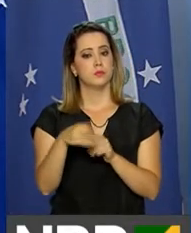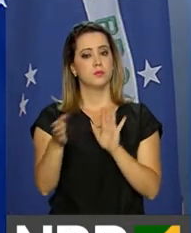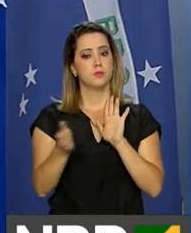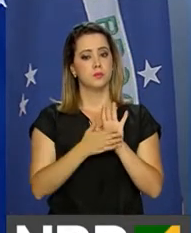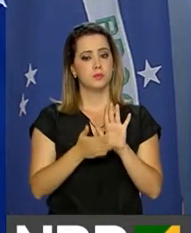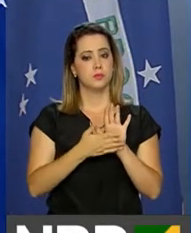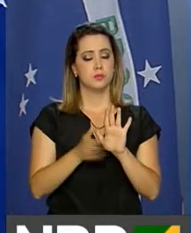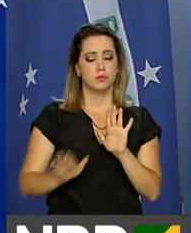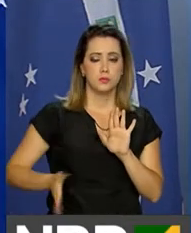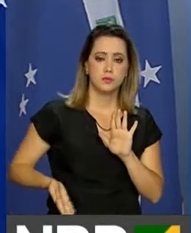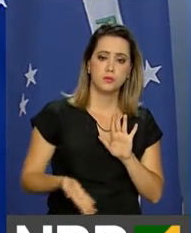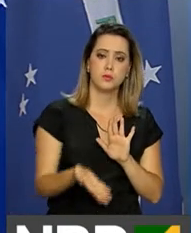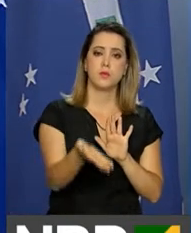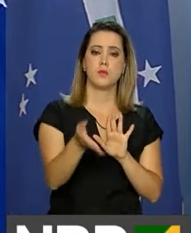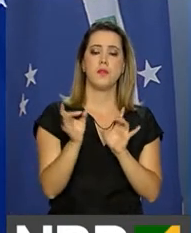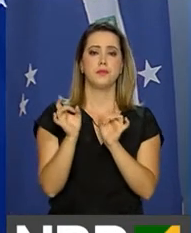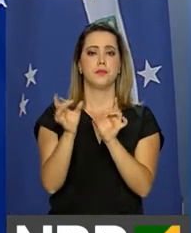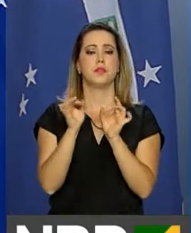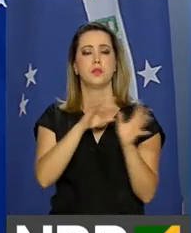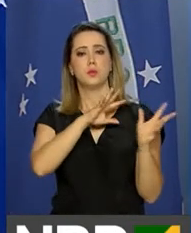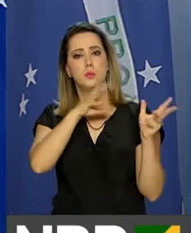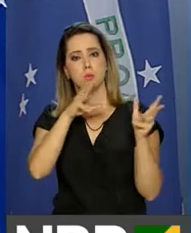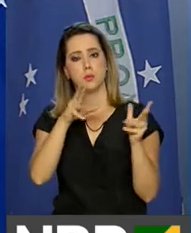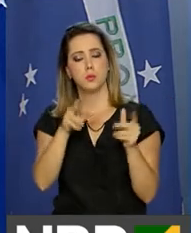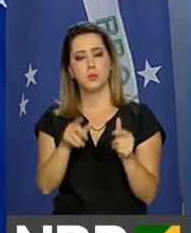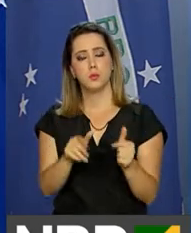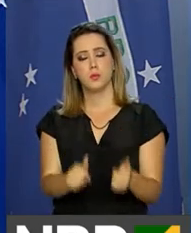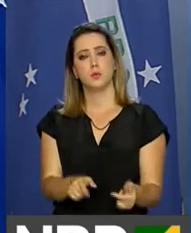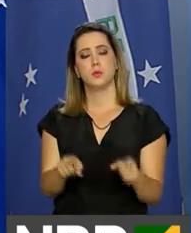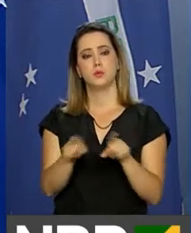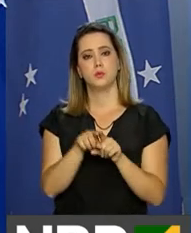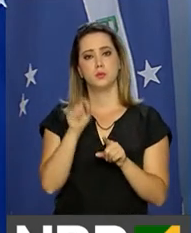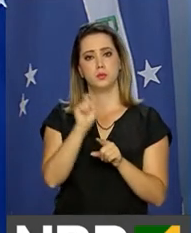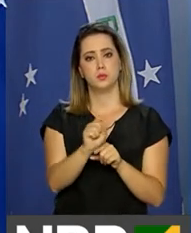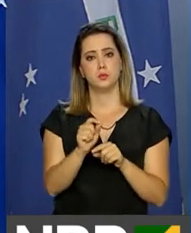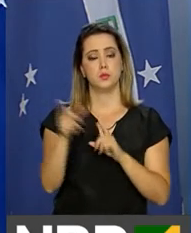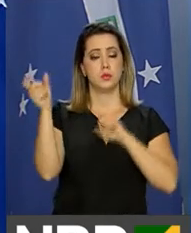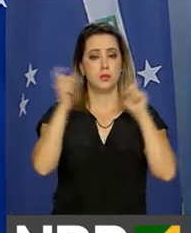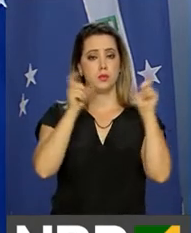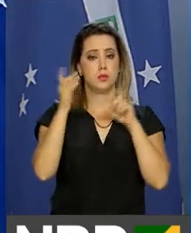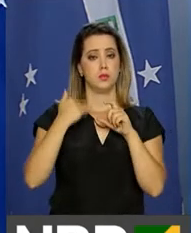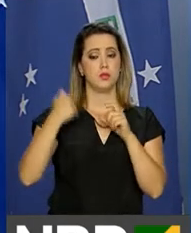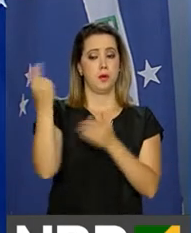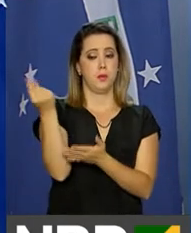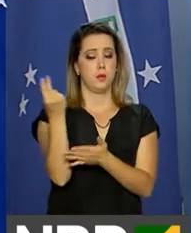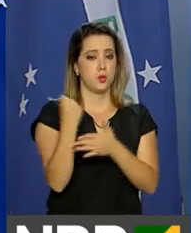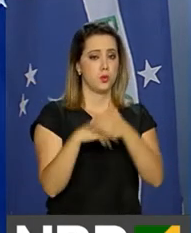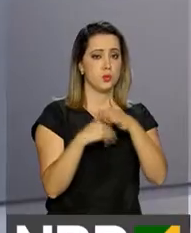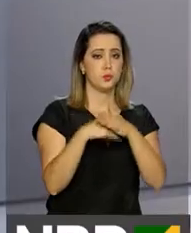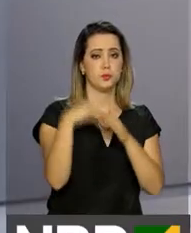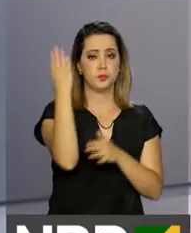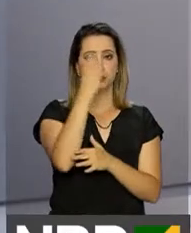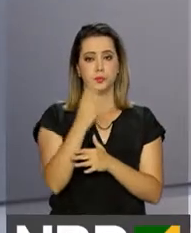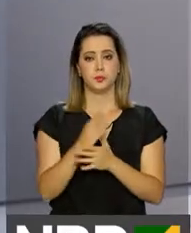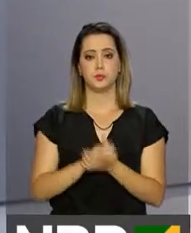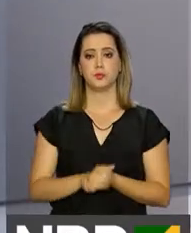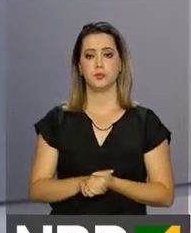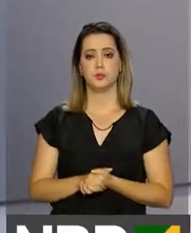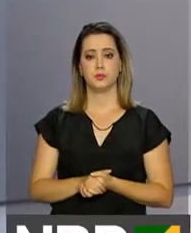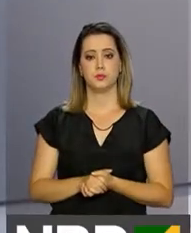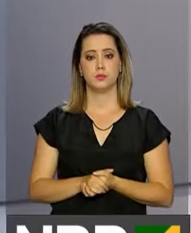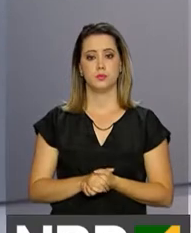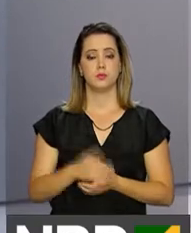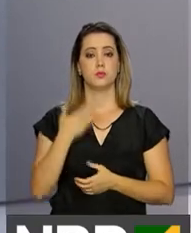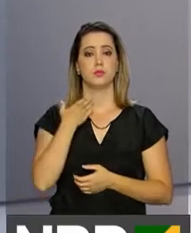propósito é fomentar o comércio exterior brasileiro e atrair mais investimentos externos para o país. O Banco